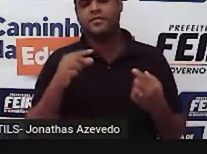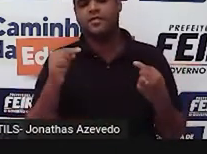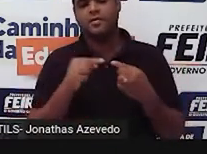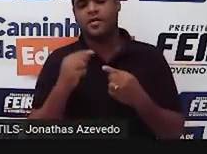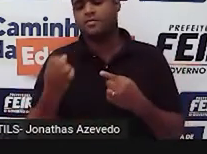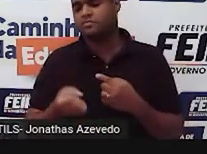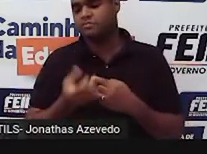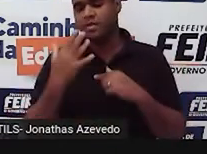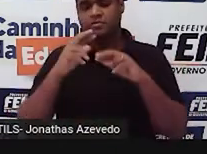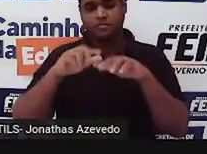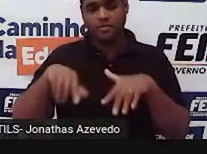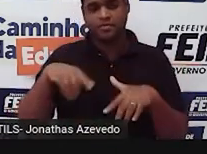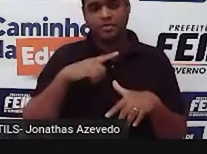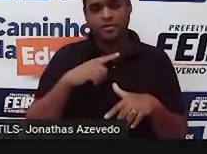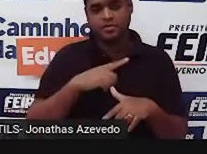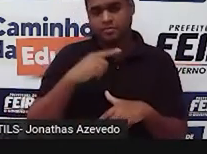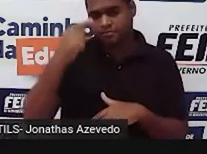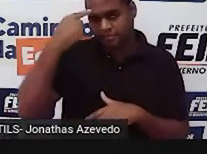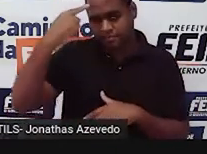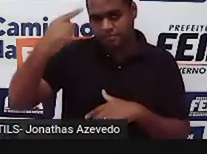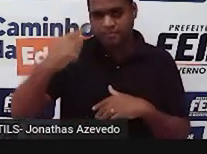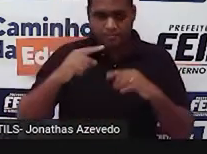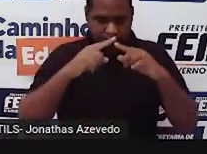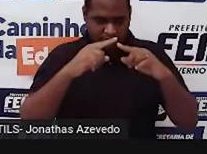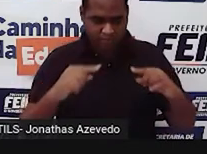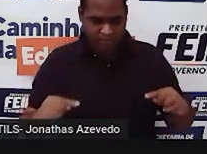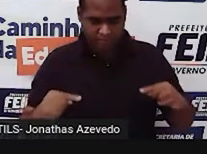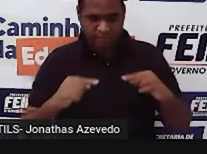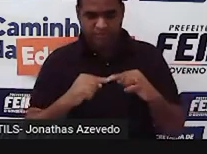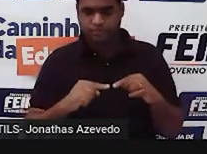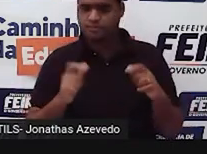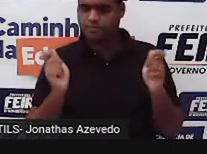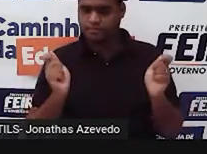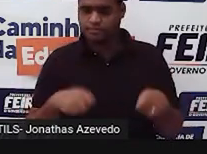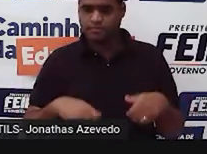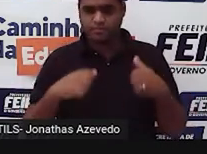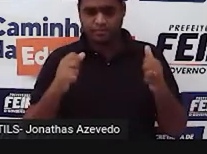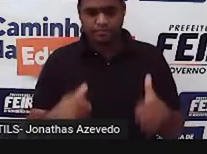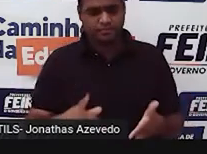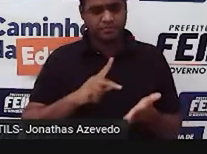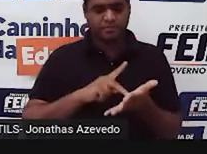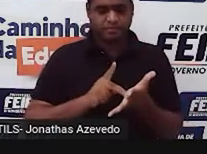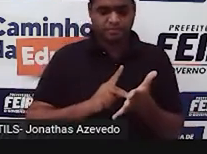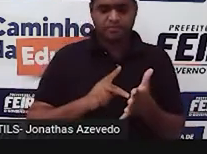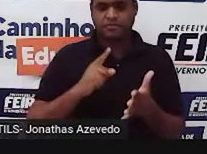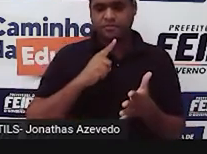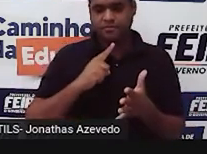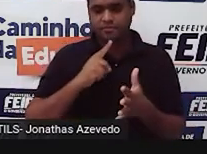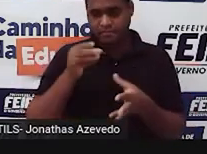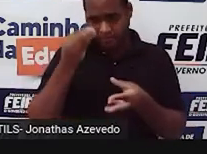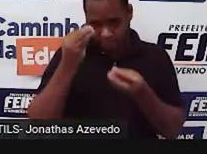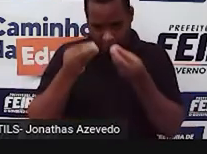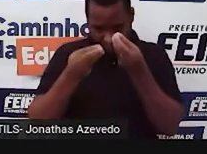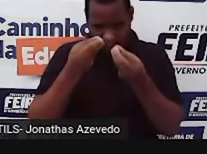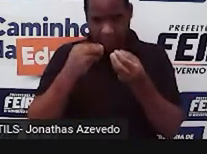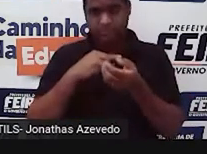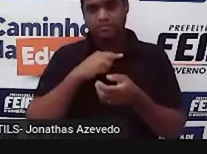os tipos de triângulos que a gente tem, né? Que a geometria registrou, tá bom?